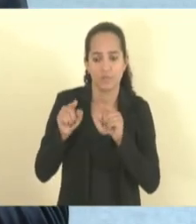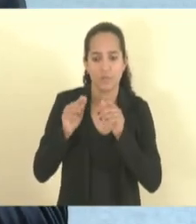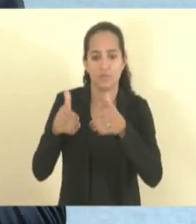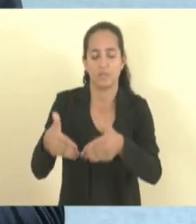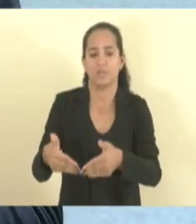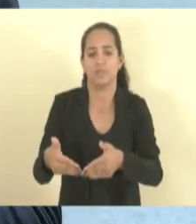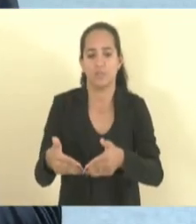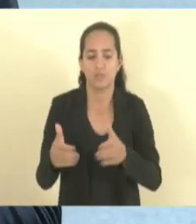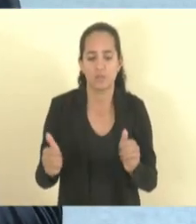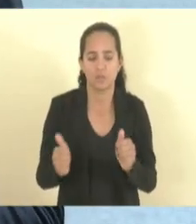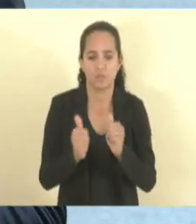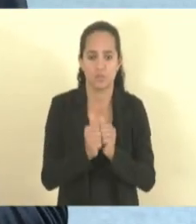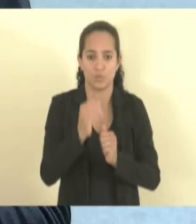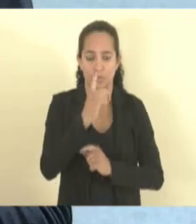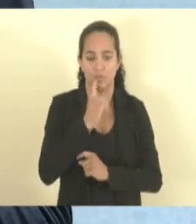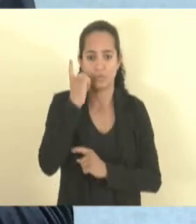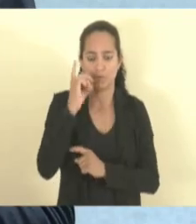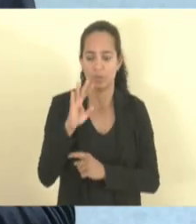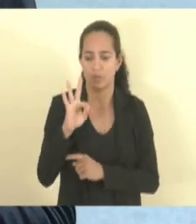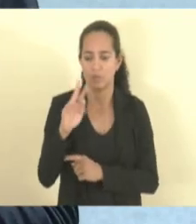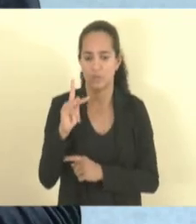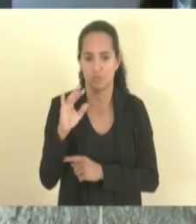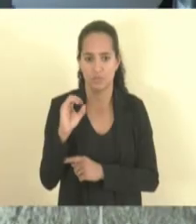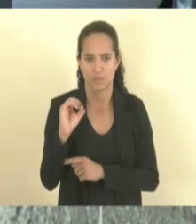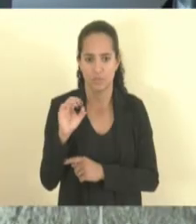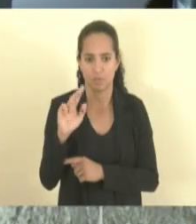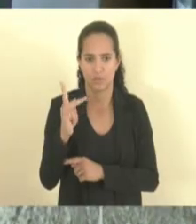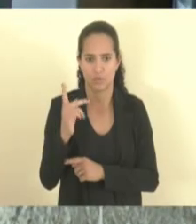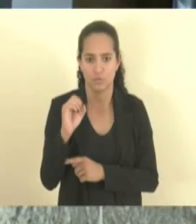presidido pelo deputado Tiago Hoffman. Vamos aos trabalhos.